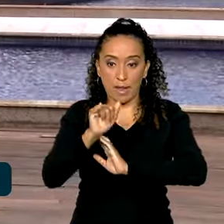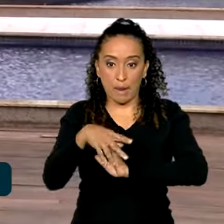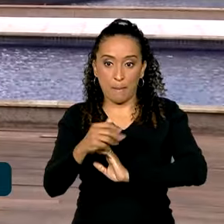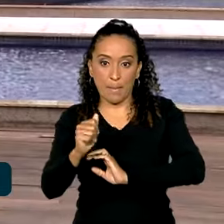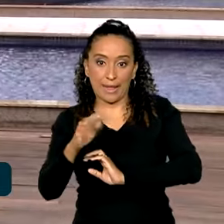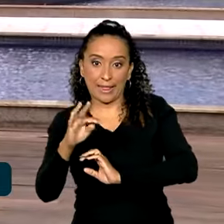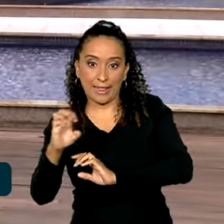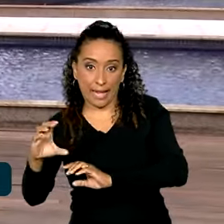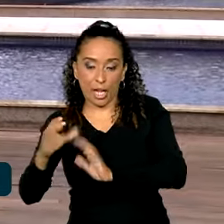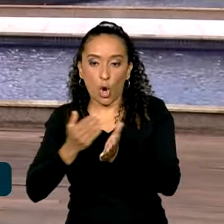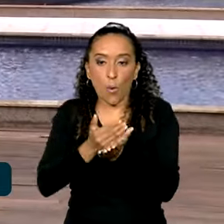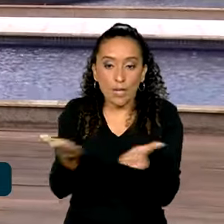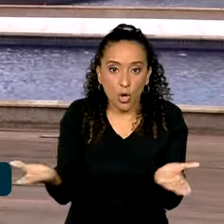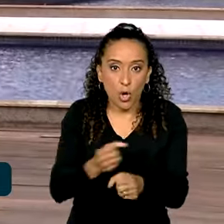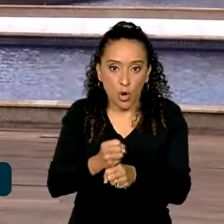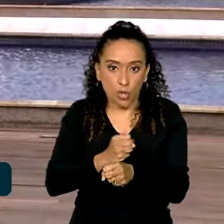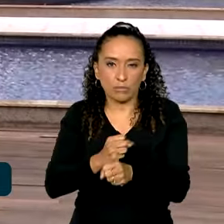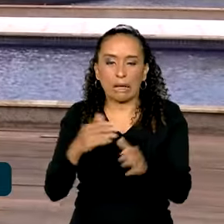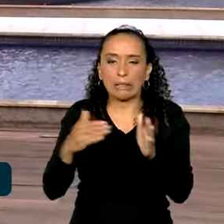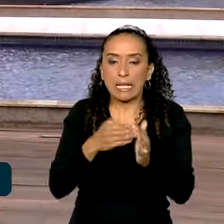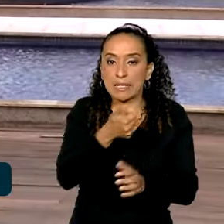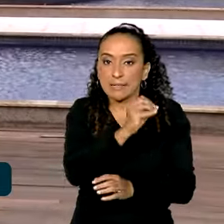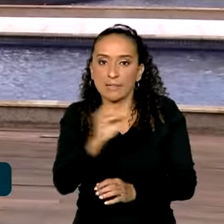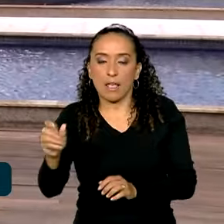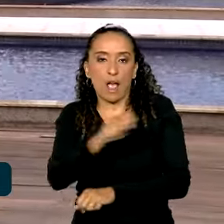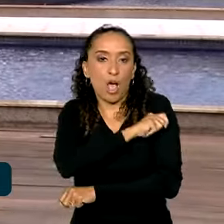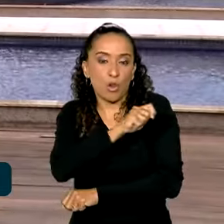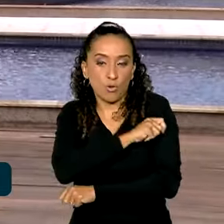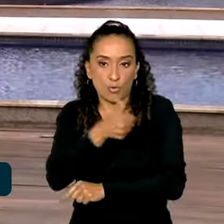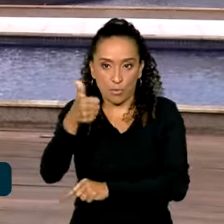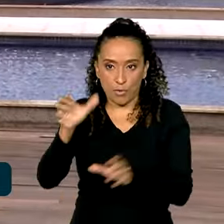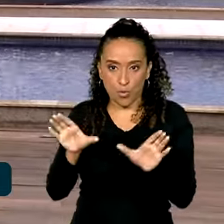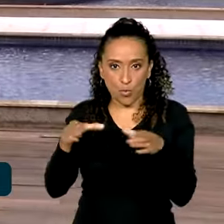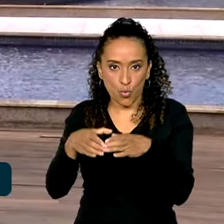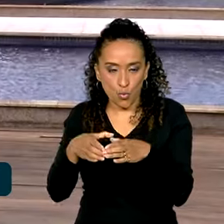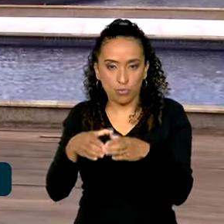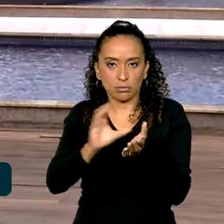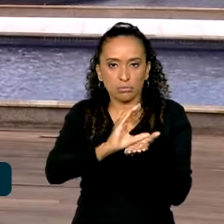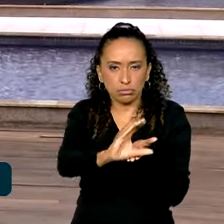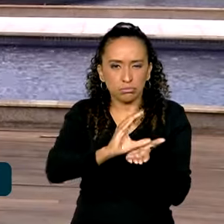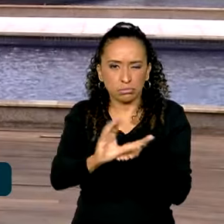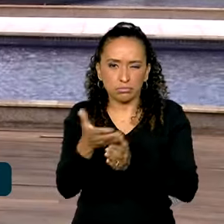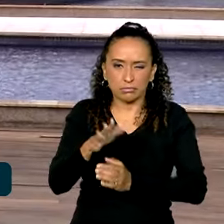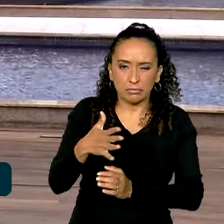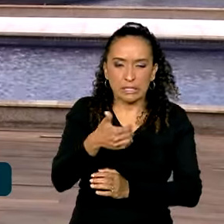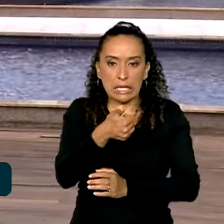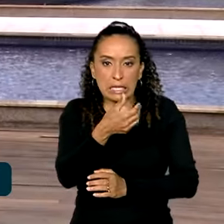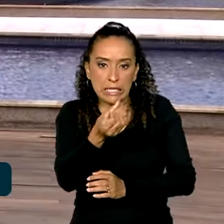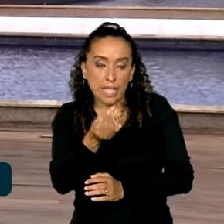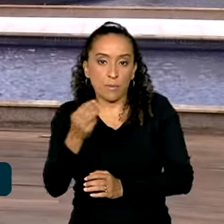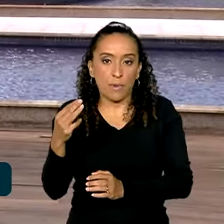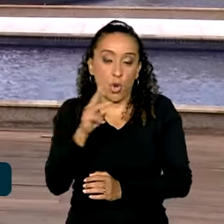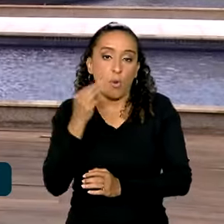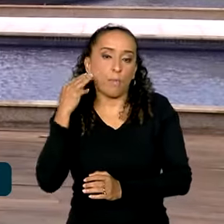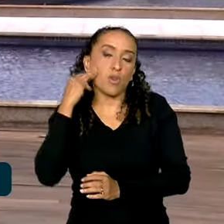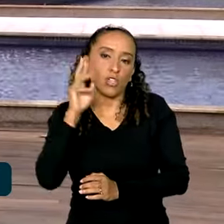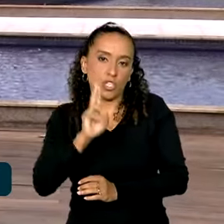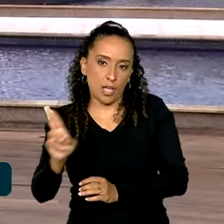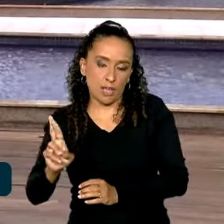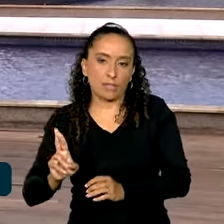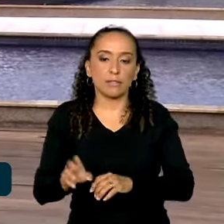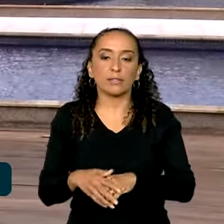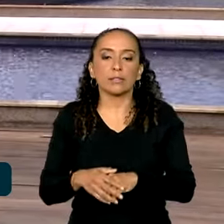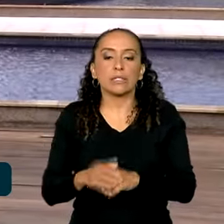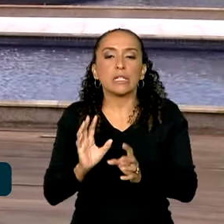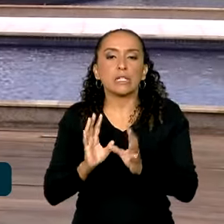-TEC começa neste ano com até 100 alunos na primeira turma e investimentos de praticamente 17 milhões de reais. Ao